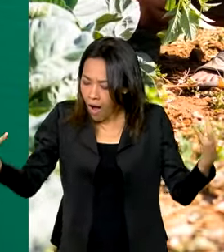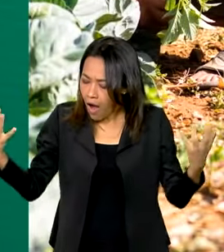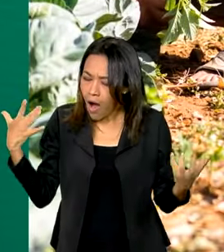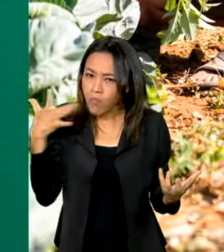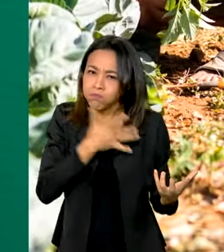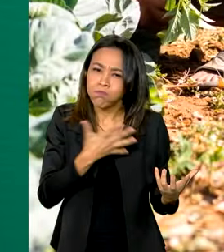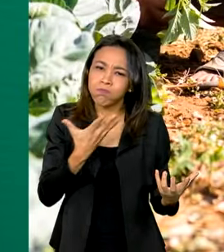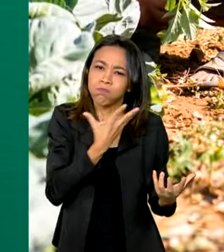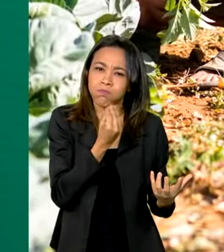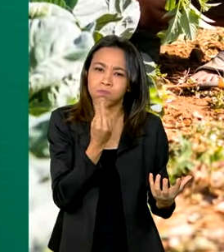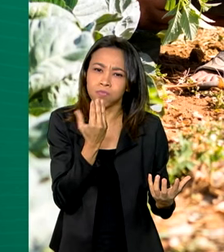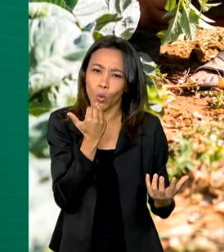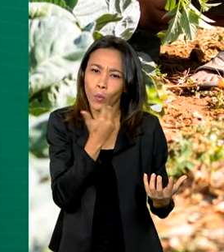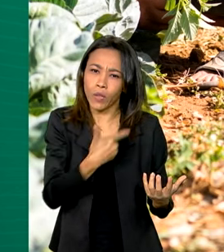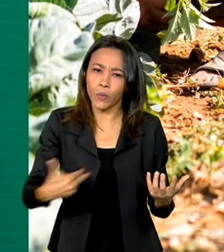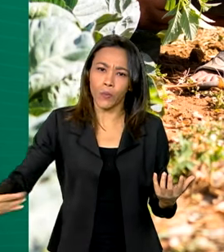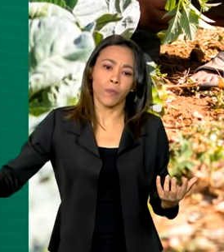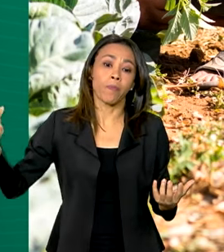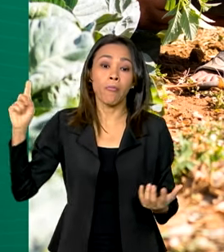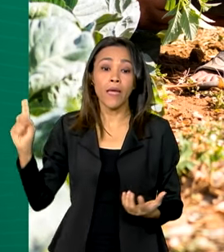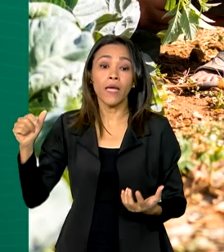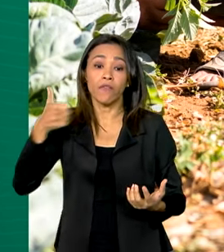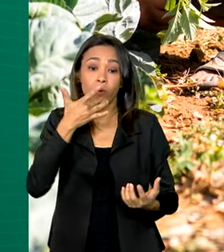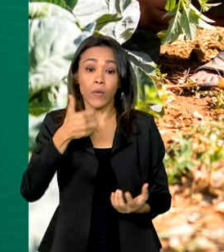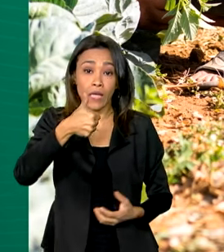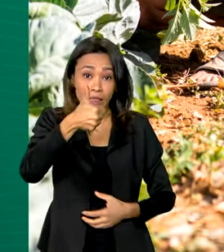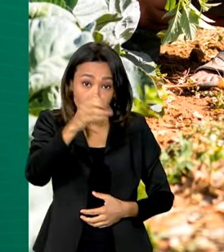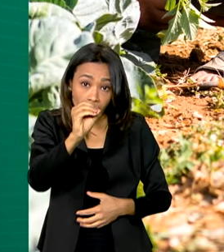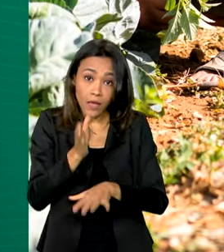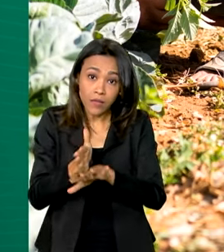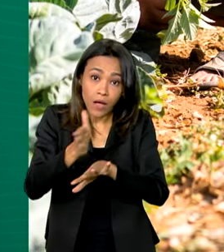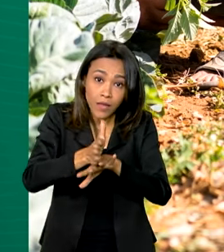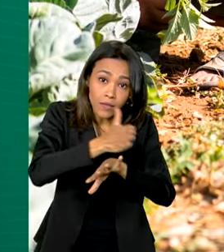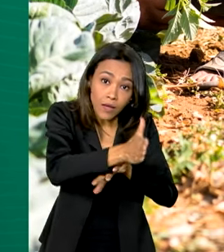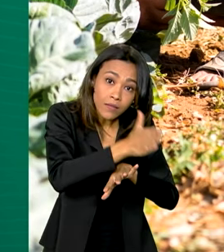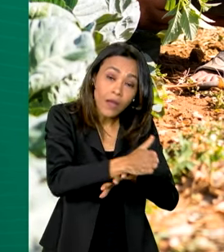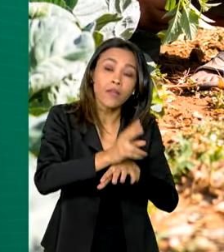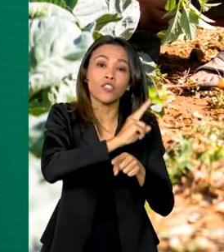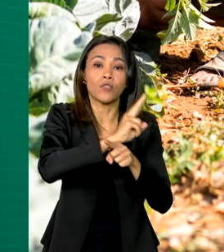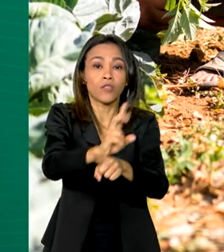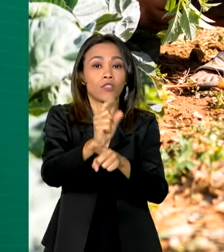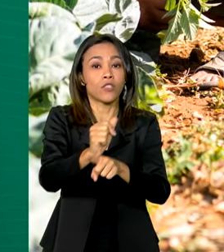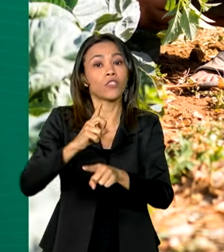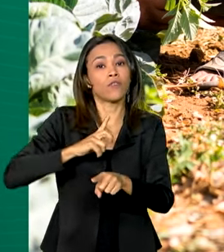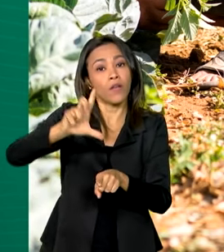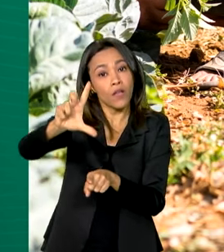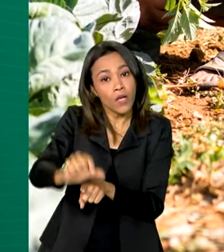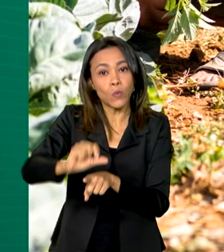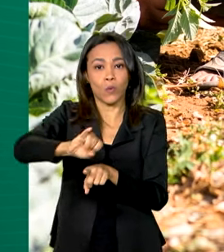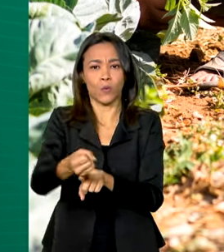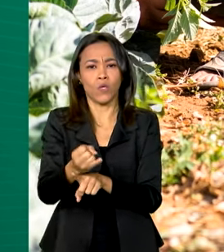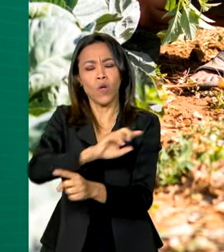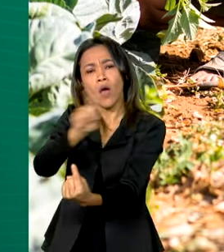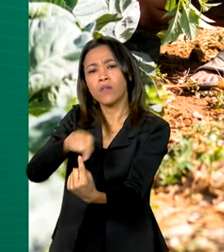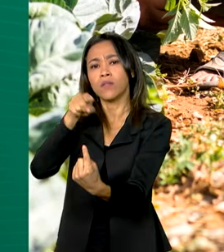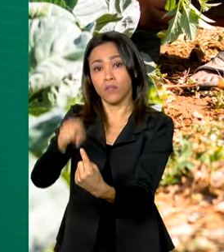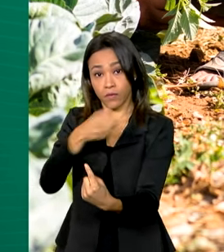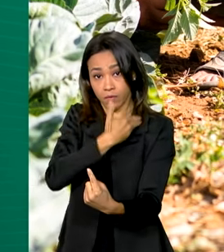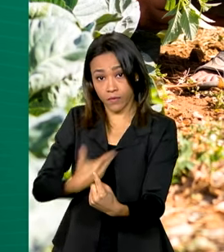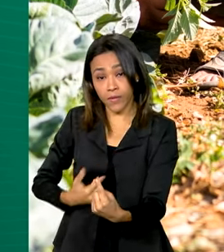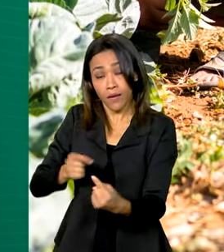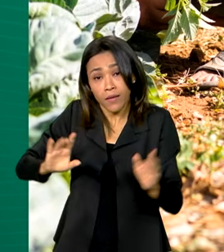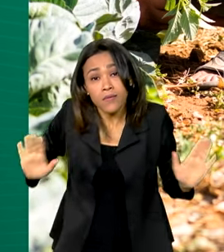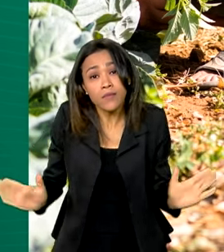financiamento de crédito rural do PRONAF tiveram redução nos juros. A ideia do governo é dar mais incentivos